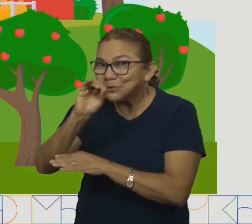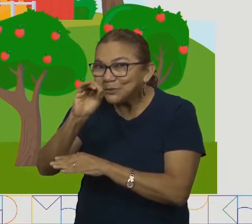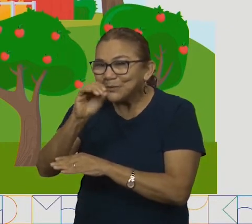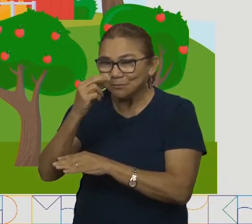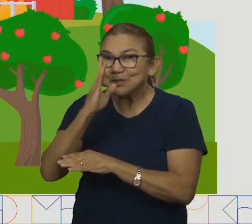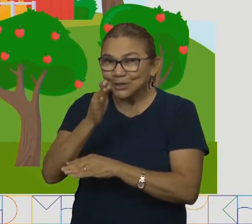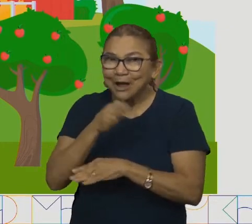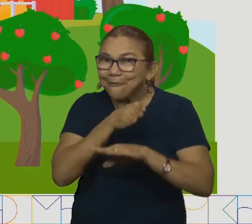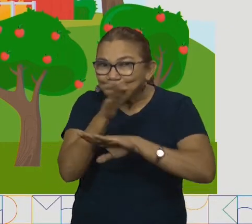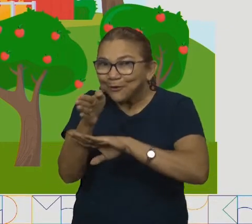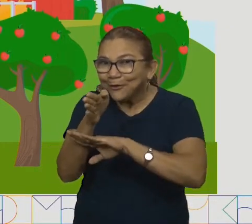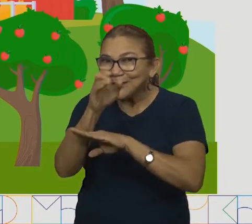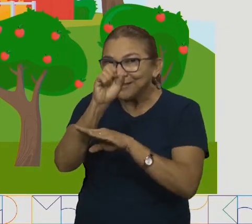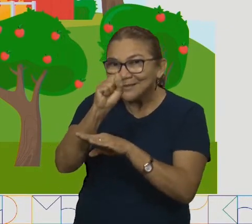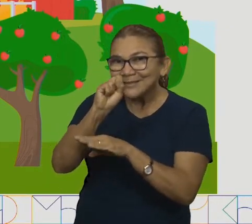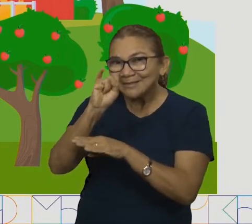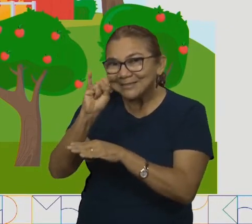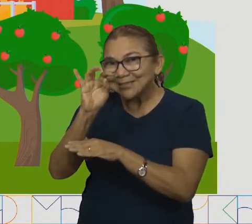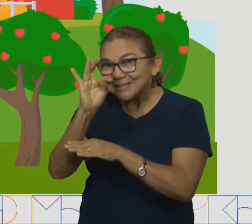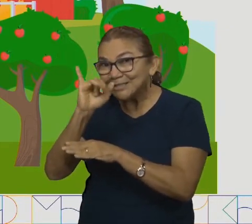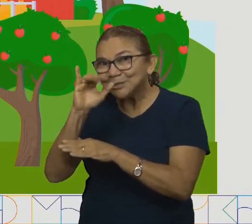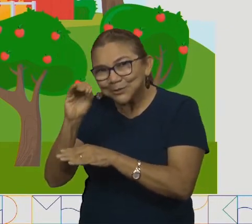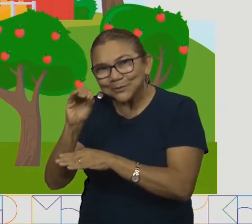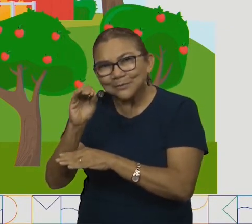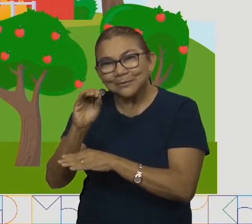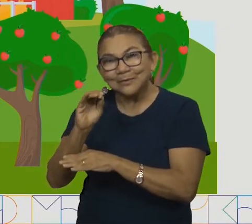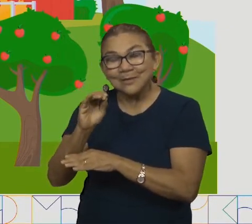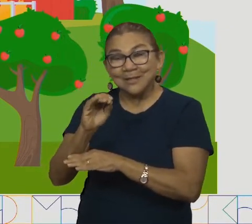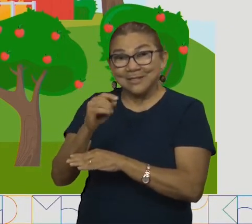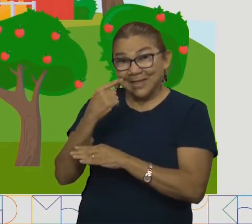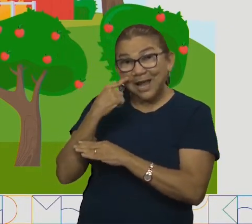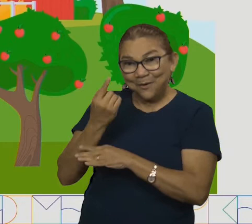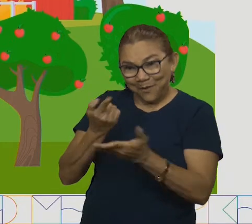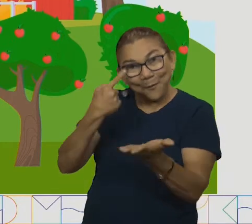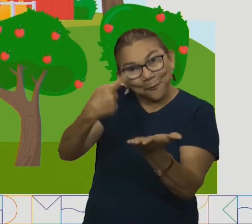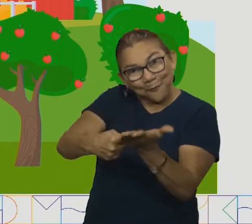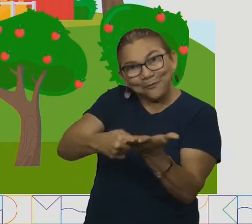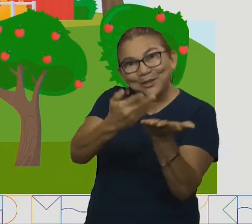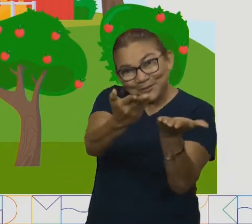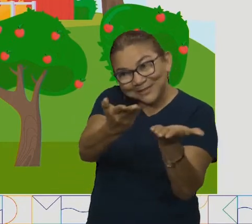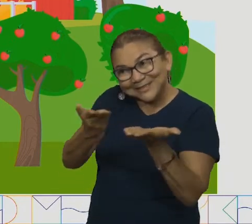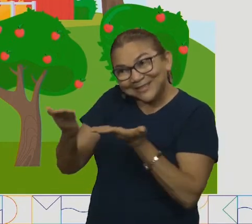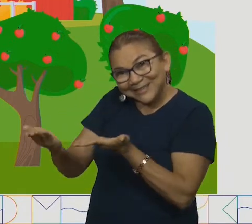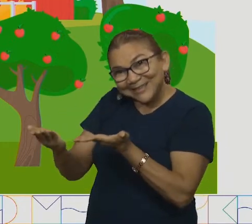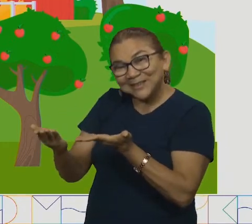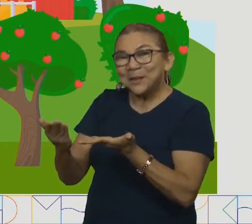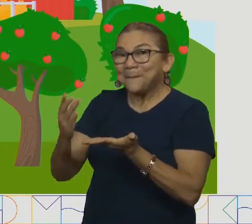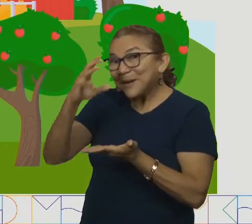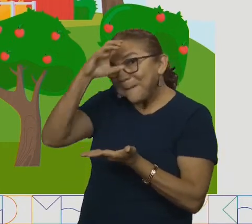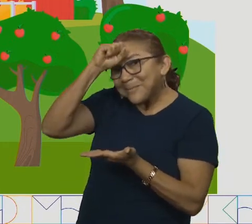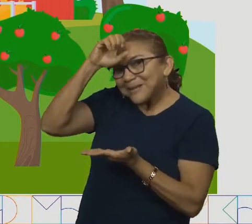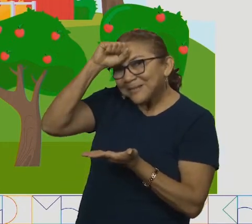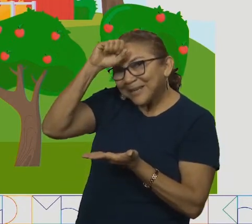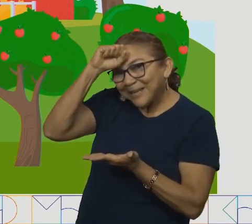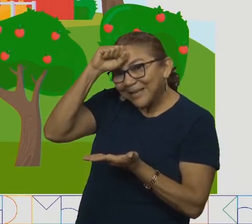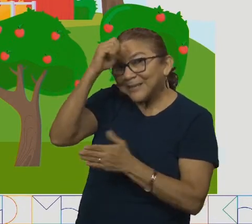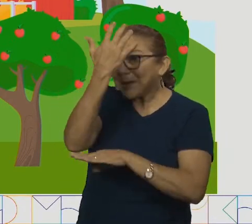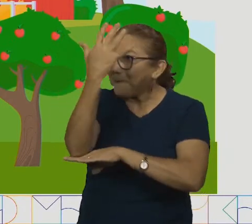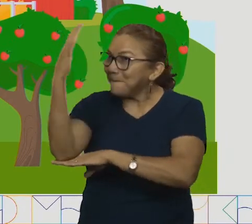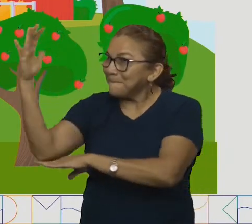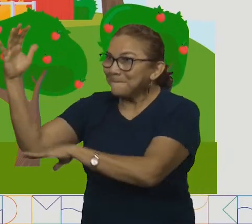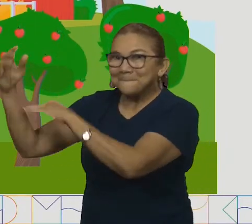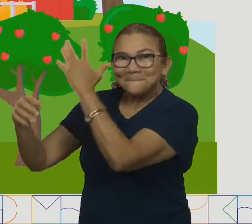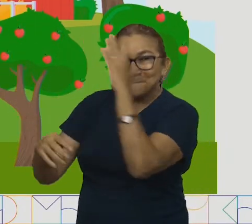nós estamos vendo aqui ao fundo. Dessa forma, convido vocês a cantar para descobrir a